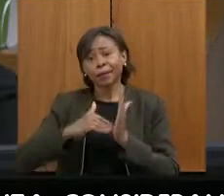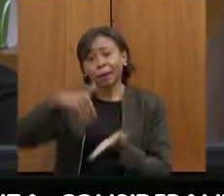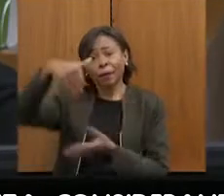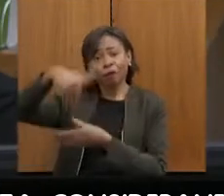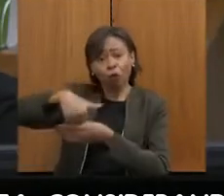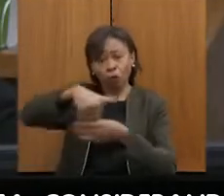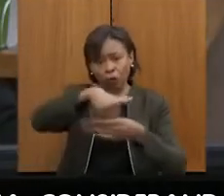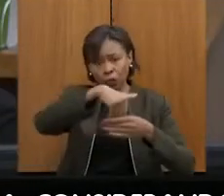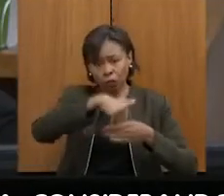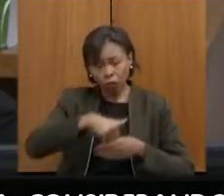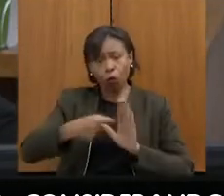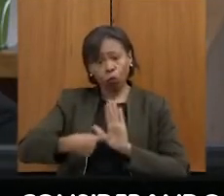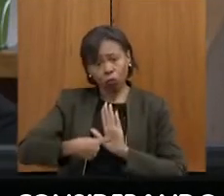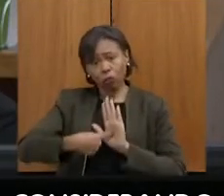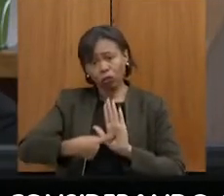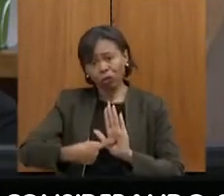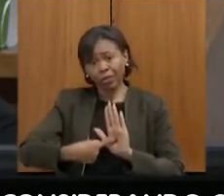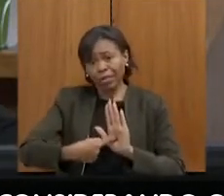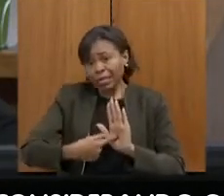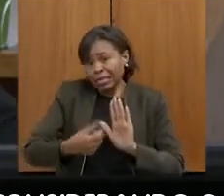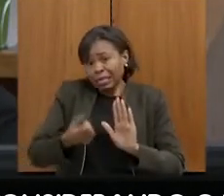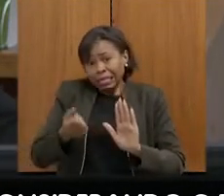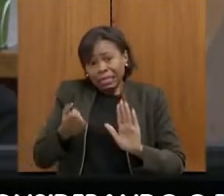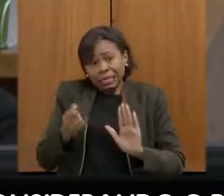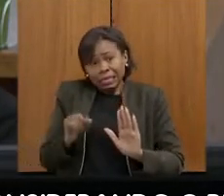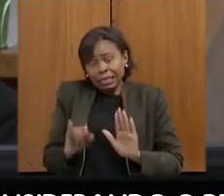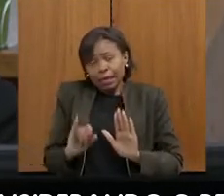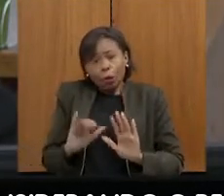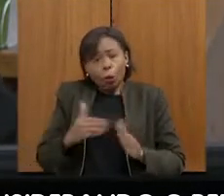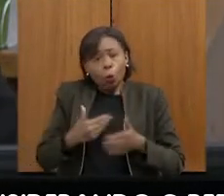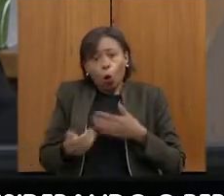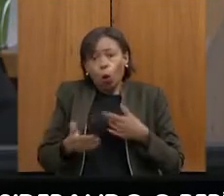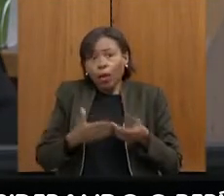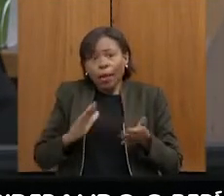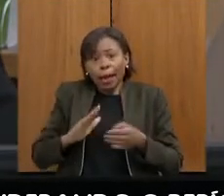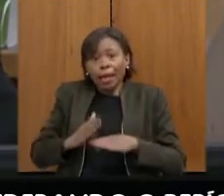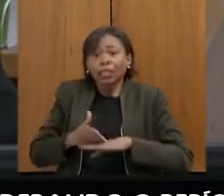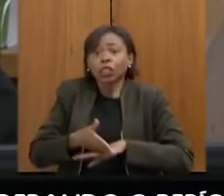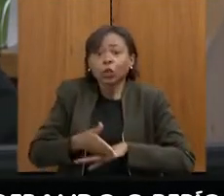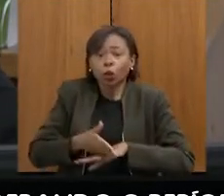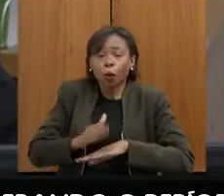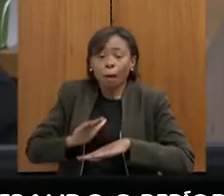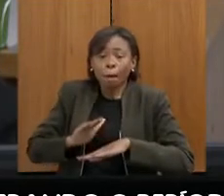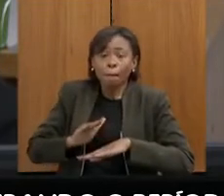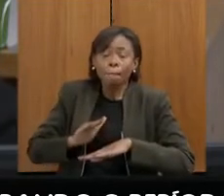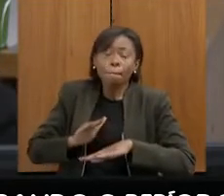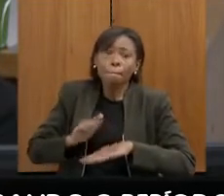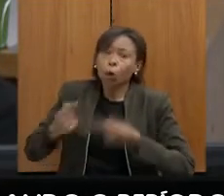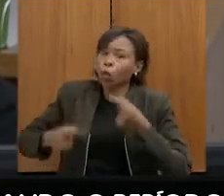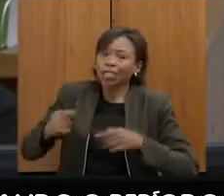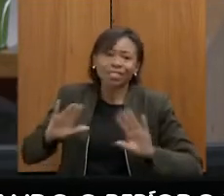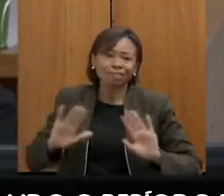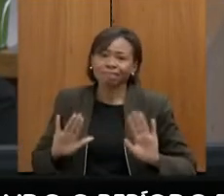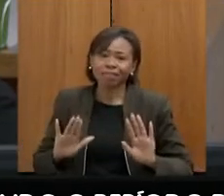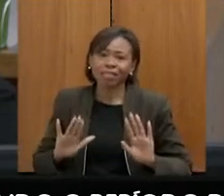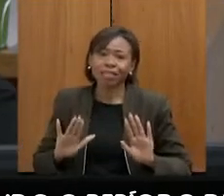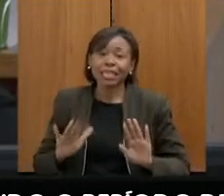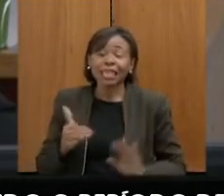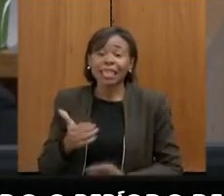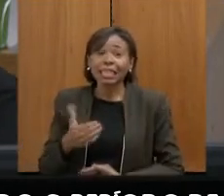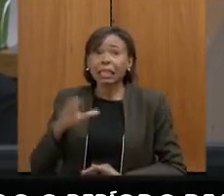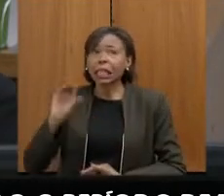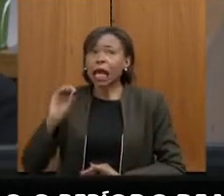ali, política, ela era inviável, a própria mostrada, foi 402 votos a favor, só 10 votos contrários, então, ali,